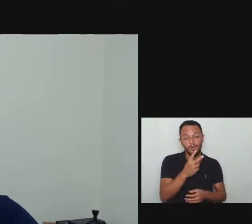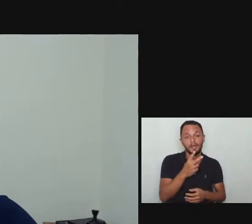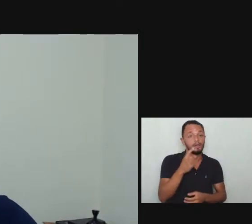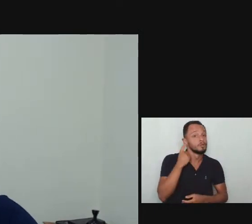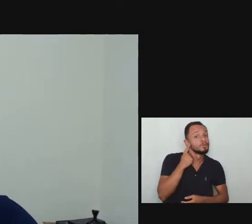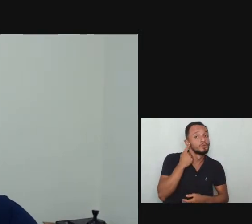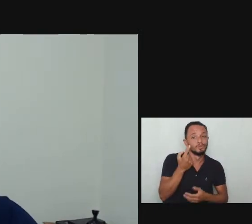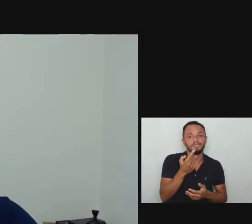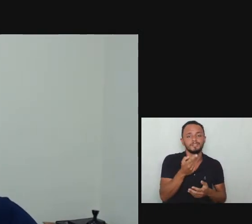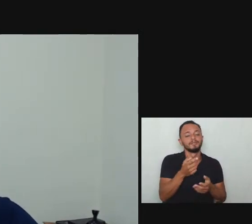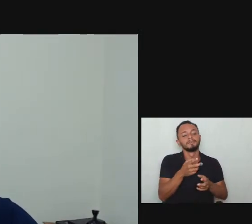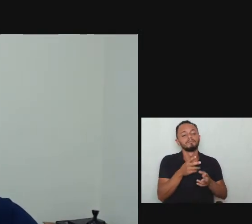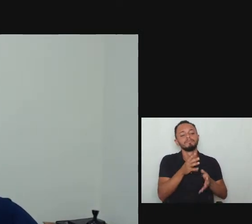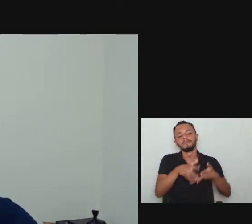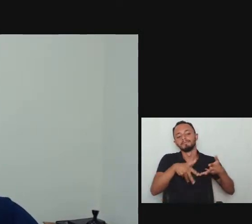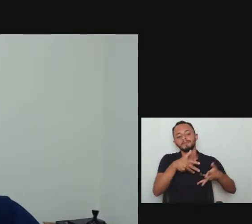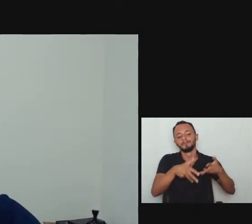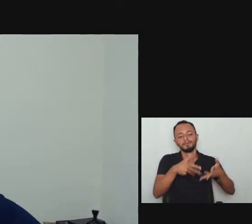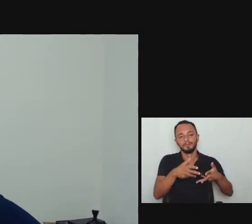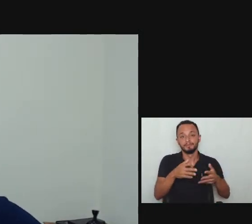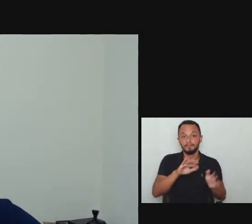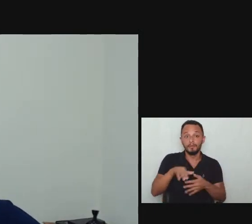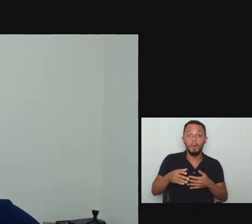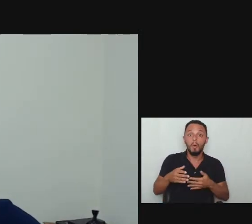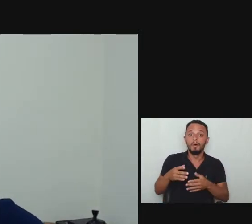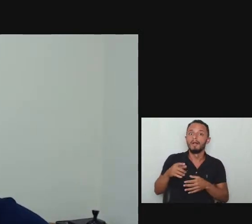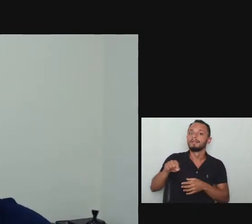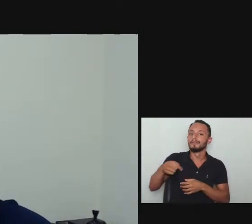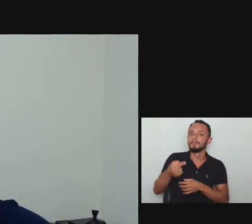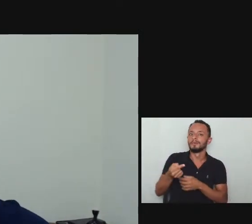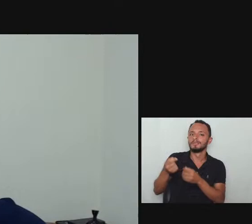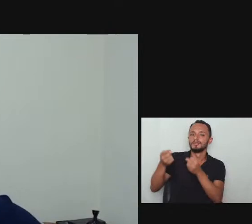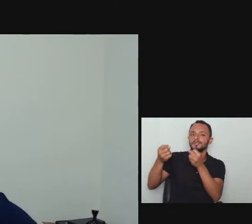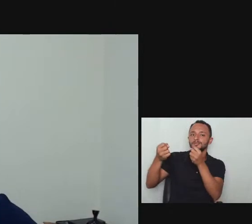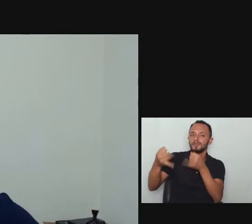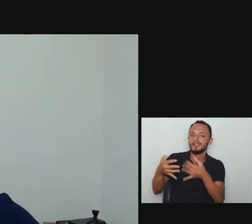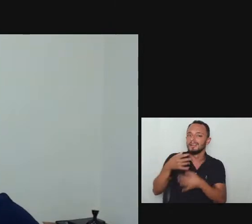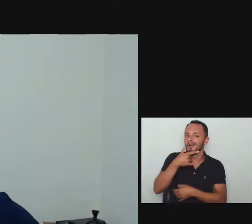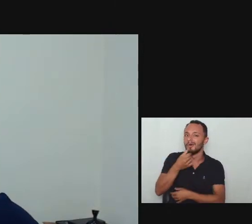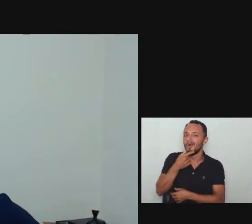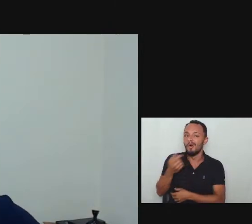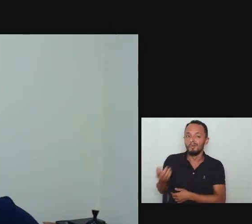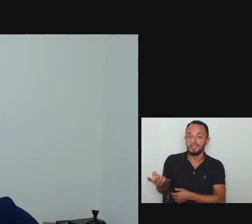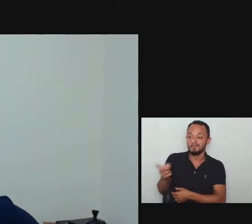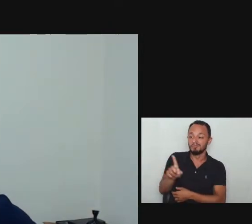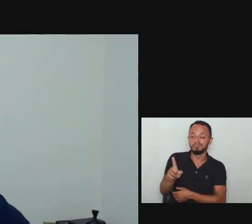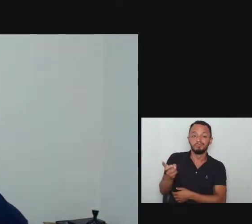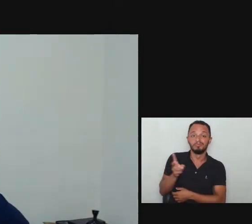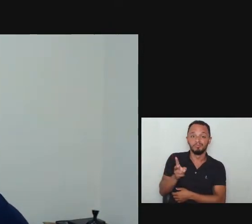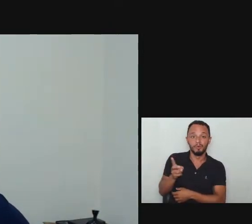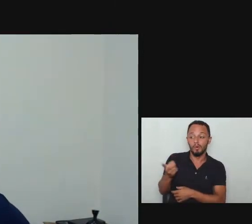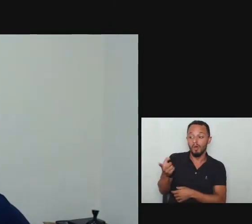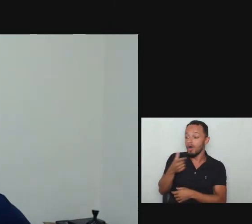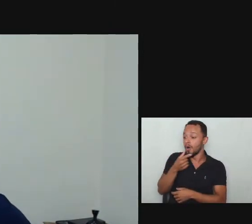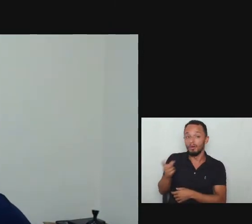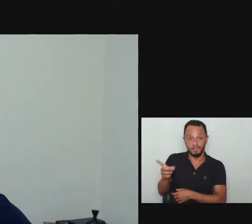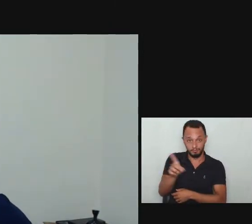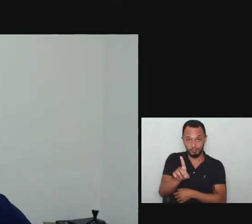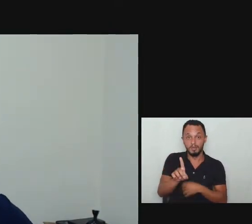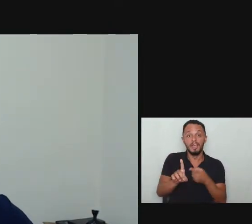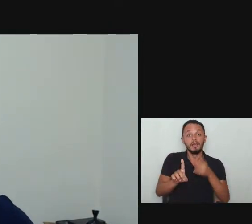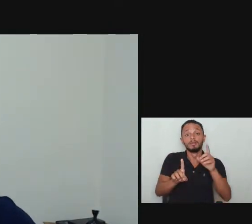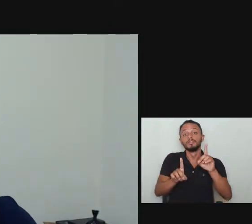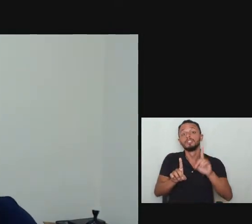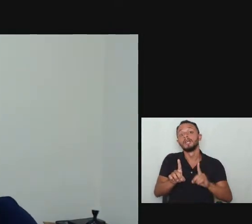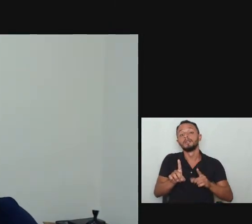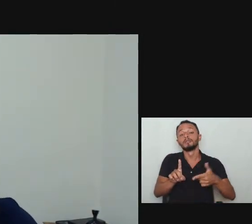trabalho daqui a pouco tem um convidado especial que eu trouxe aqui um grande amigo fera aí né no direito do trabalho nós vamos bater um papo bem